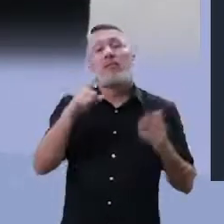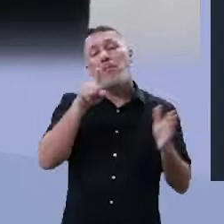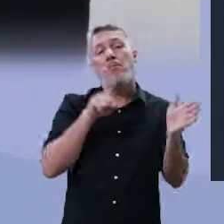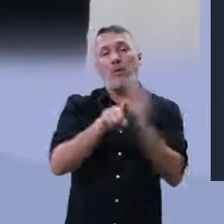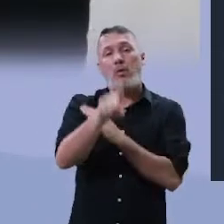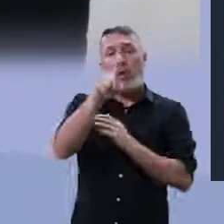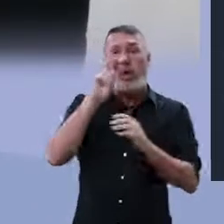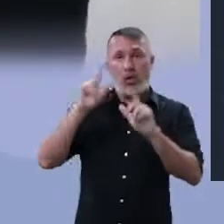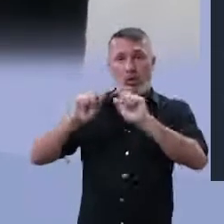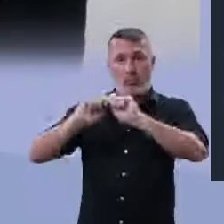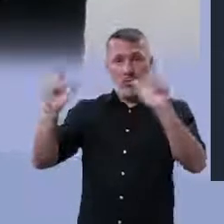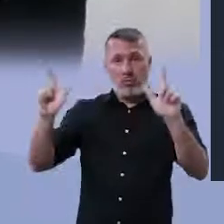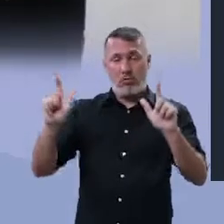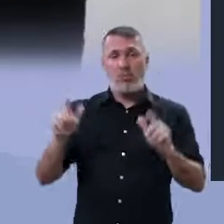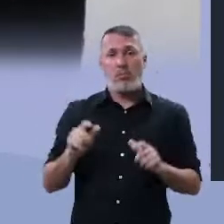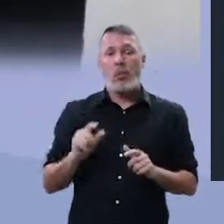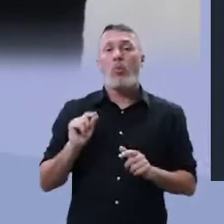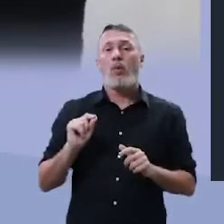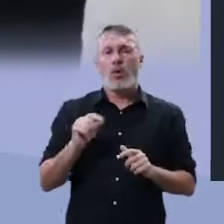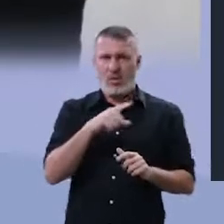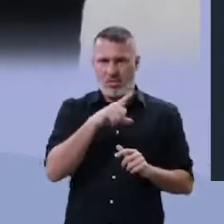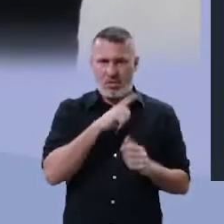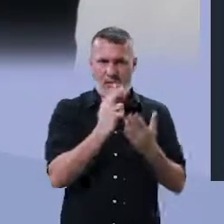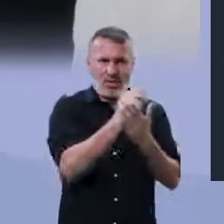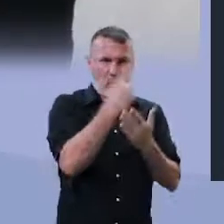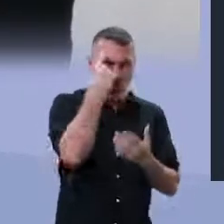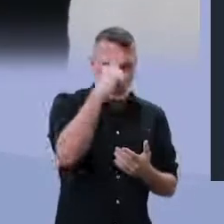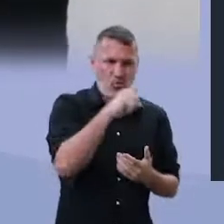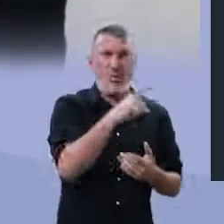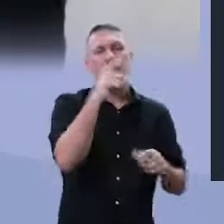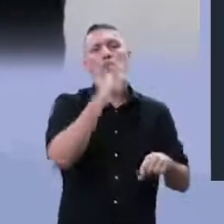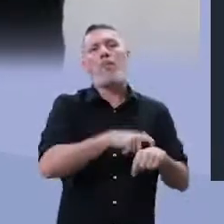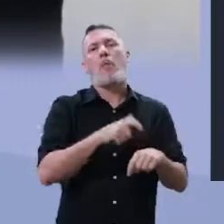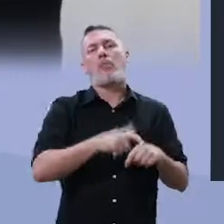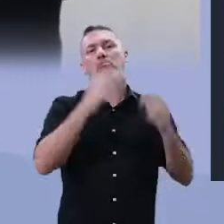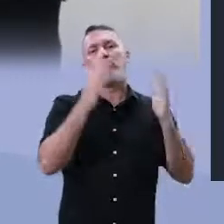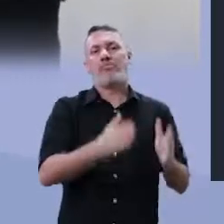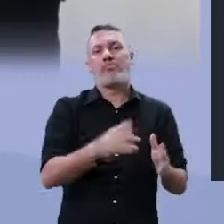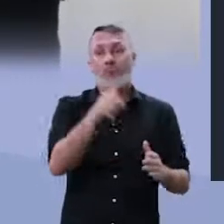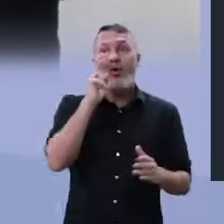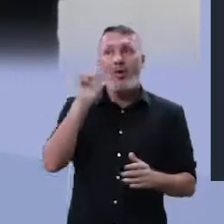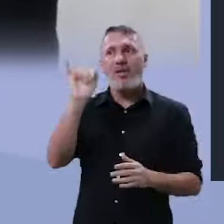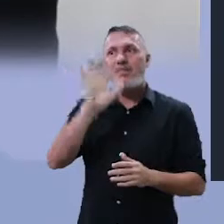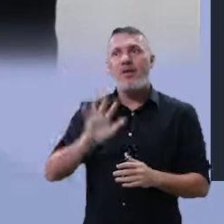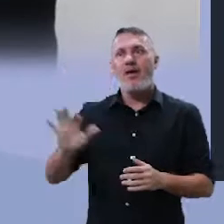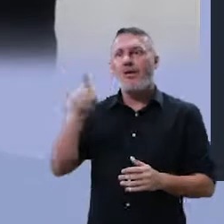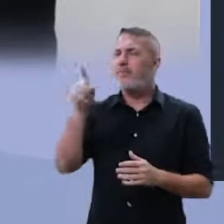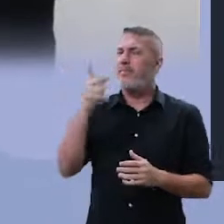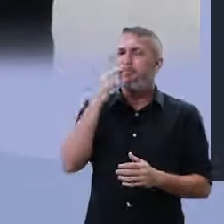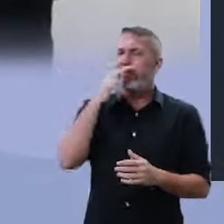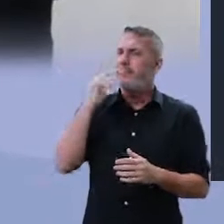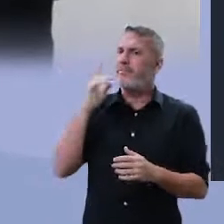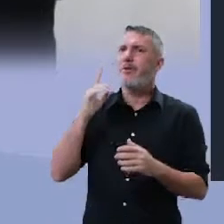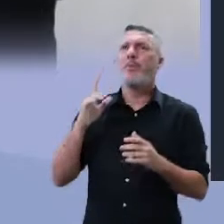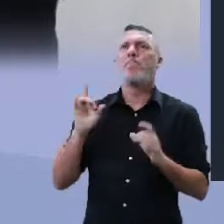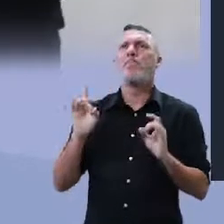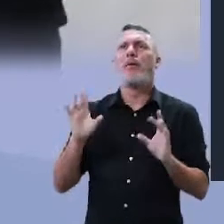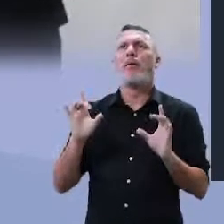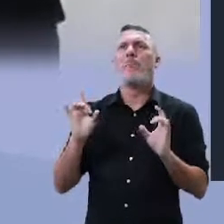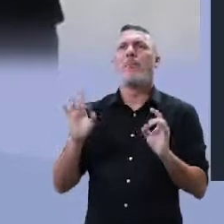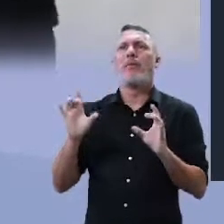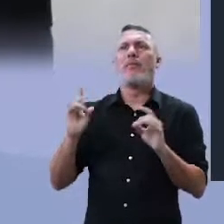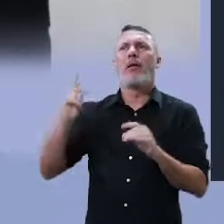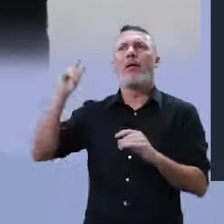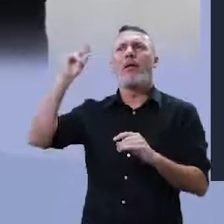pergunto para você, a charge faz isso? Não, a charge é temporal, ela é uma carga diária, é